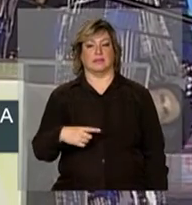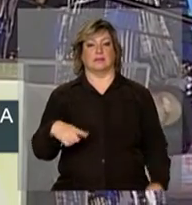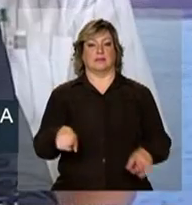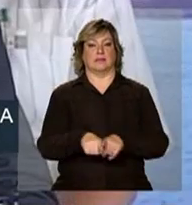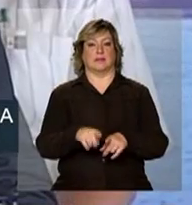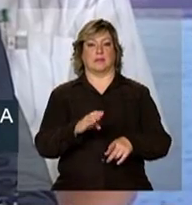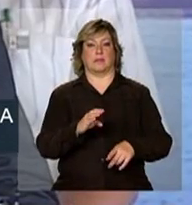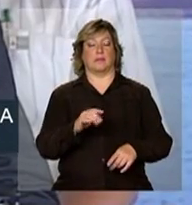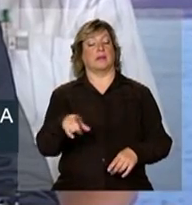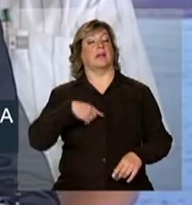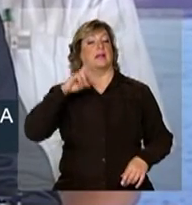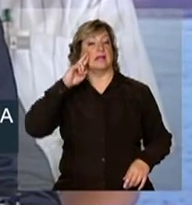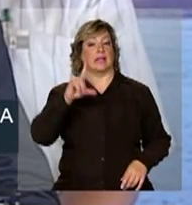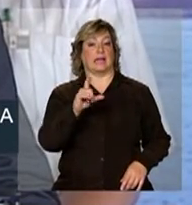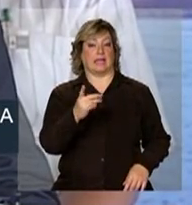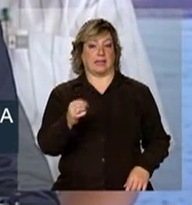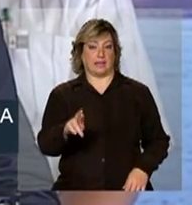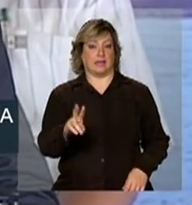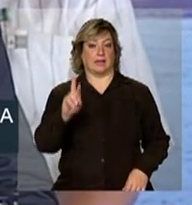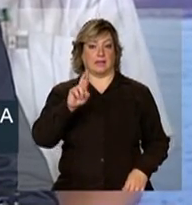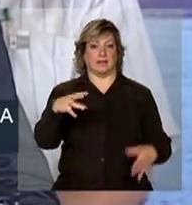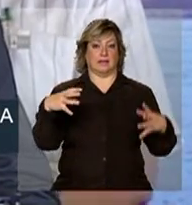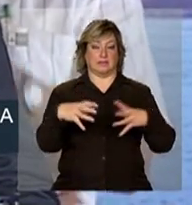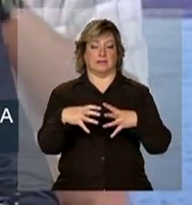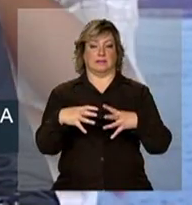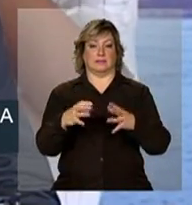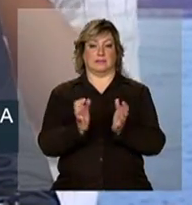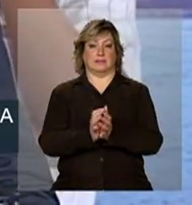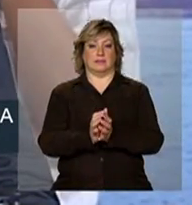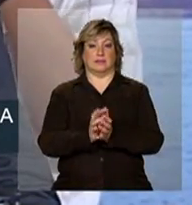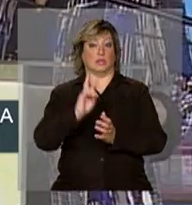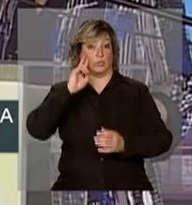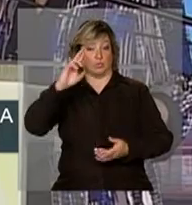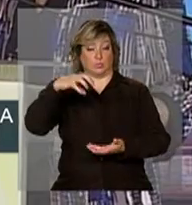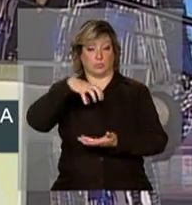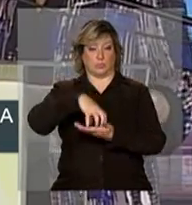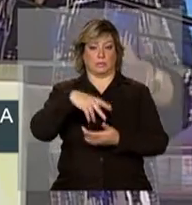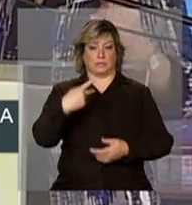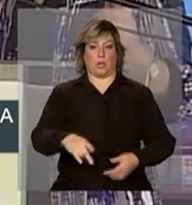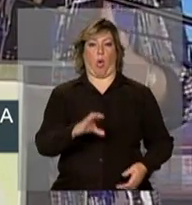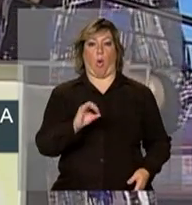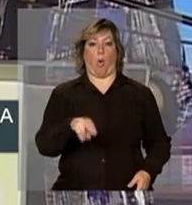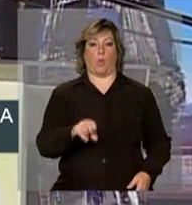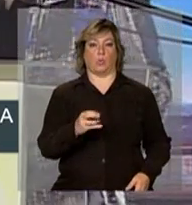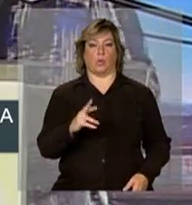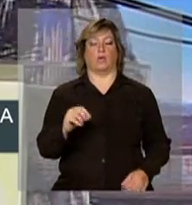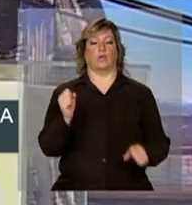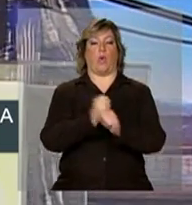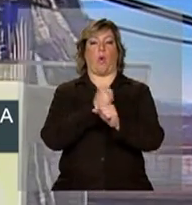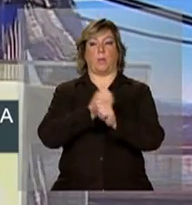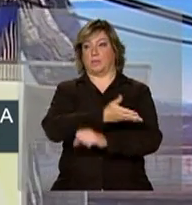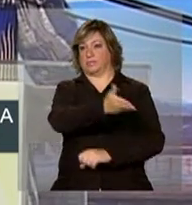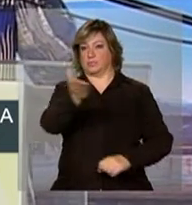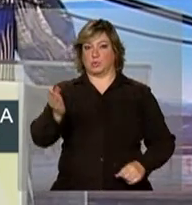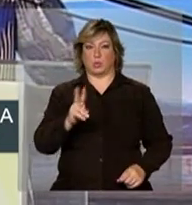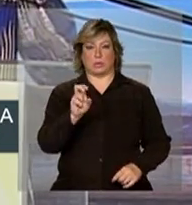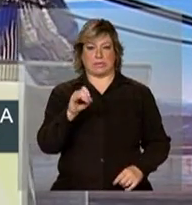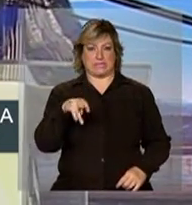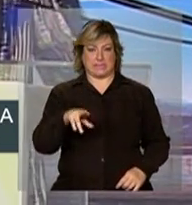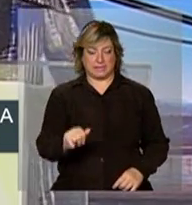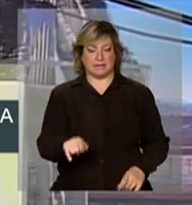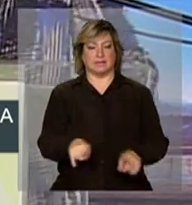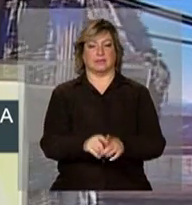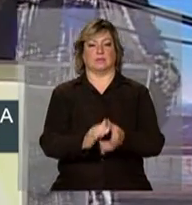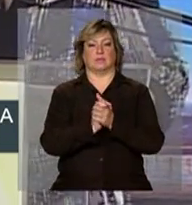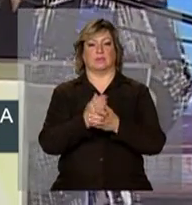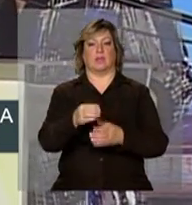líder representante, representando a liderança no consórcio que construiu a usina. Cumprimento o